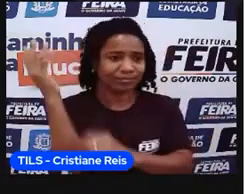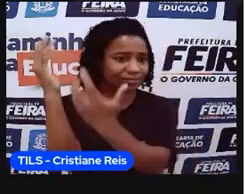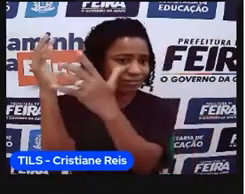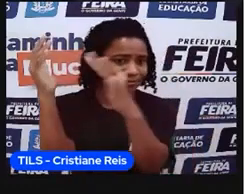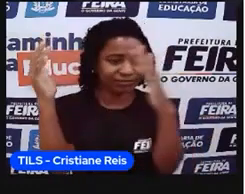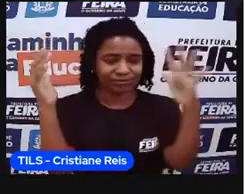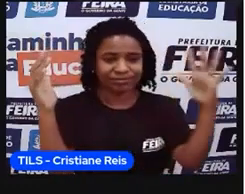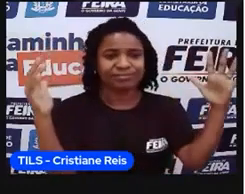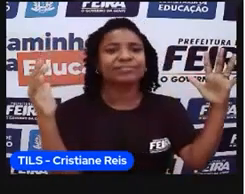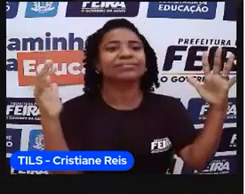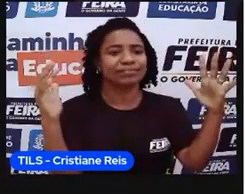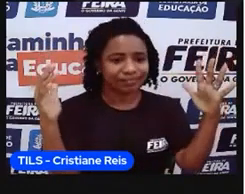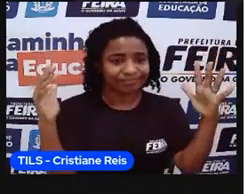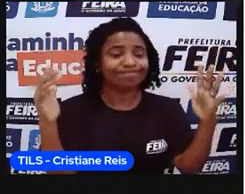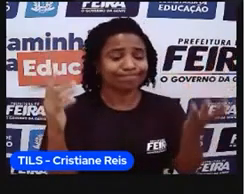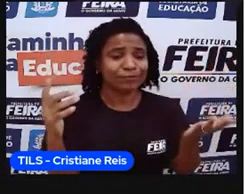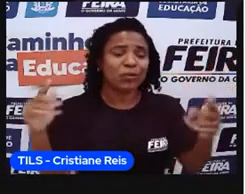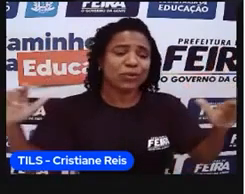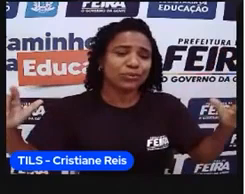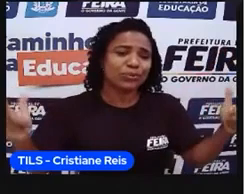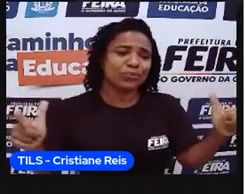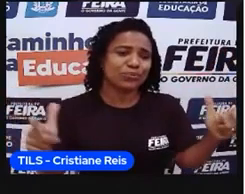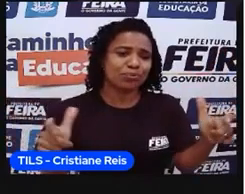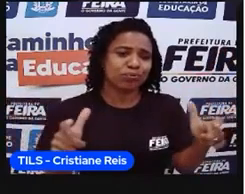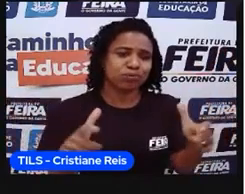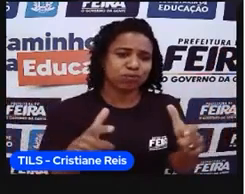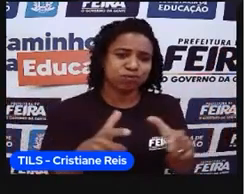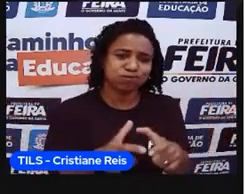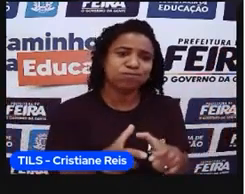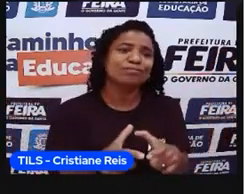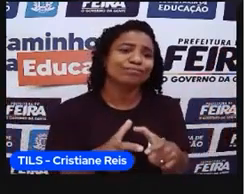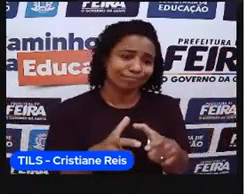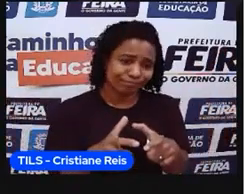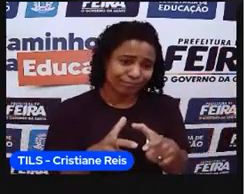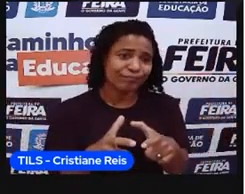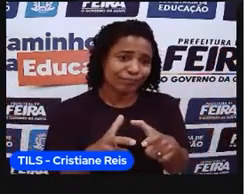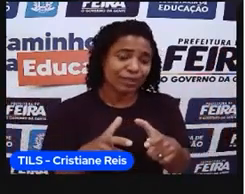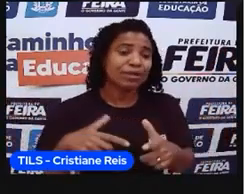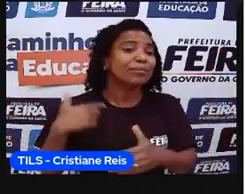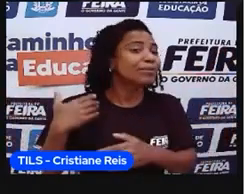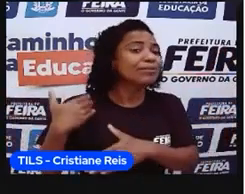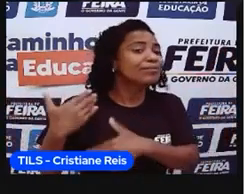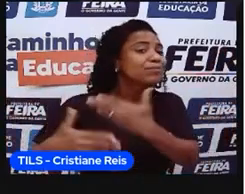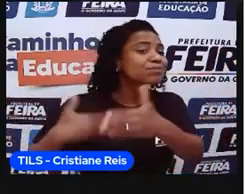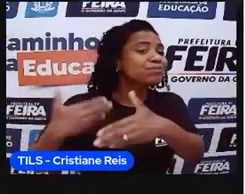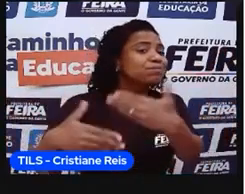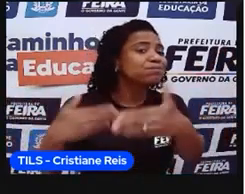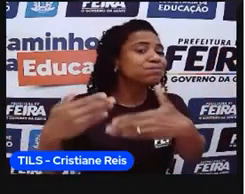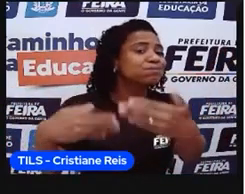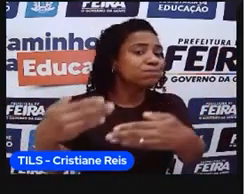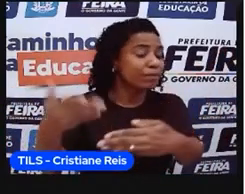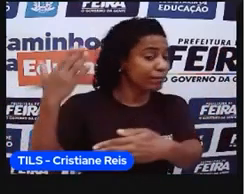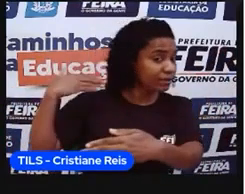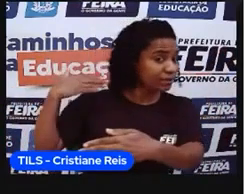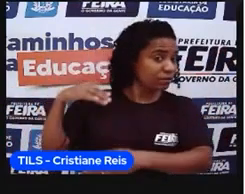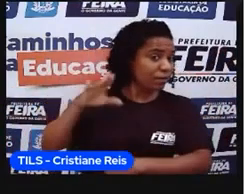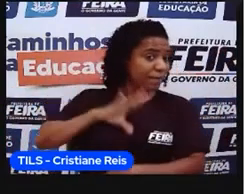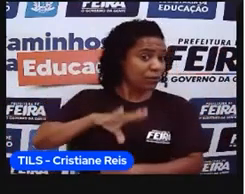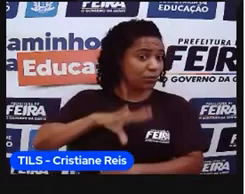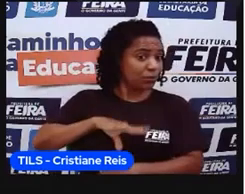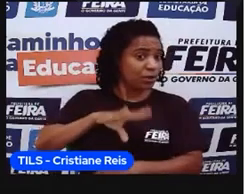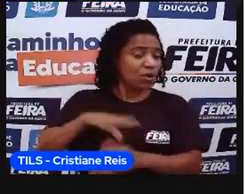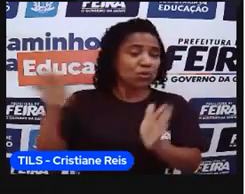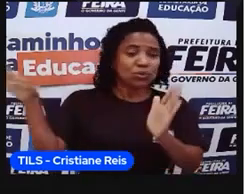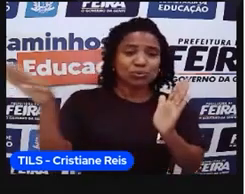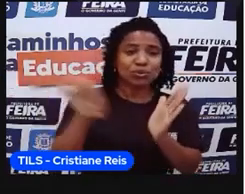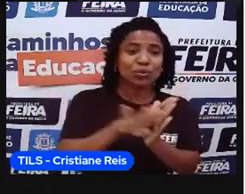né? De Mata Atlântica mesmo, original, a gente só tem algumas reservas. Hoje, pelo próprio fato dos portugueses terem chegado